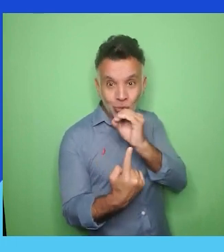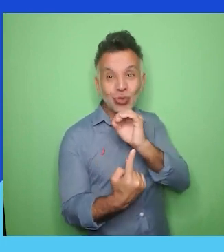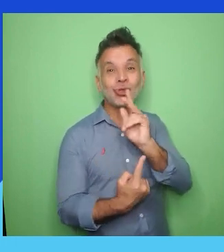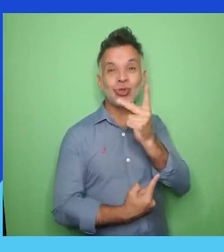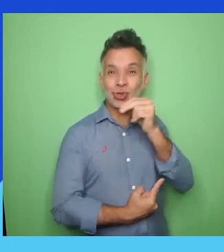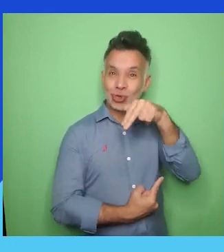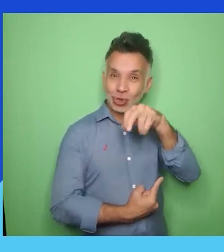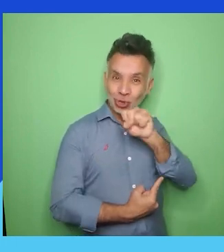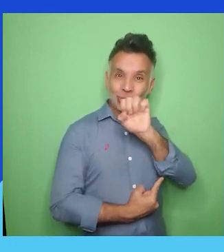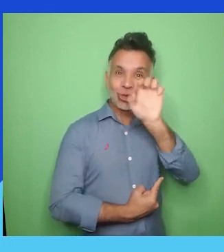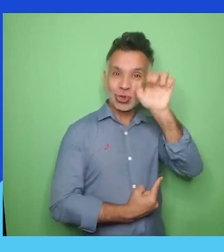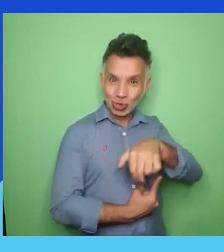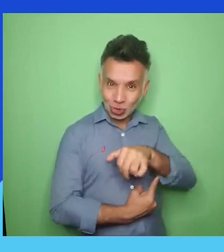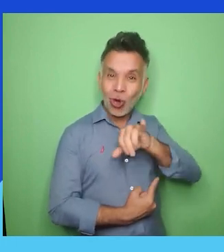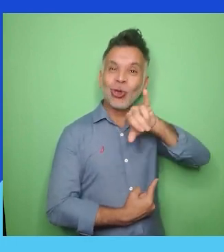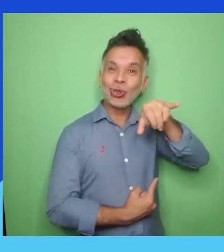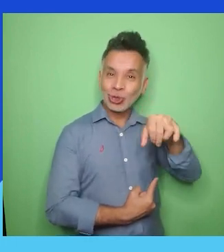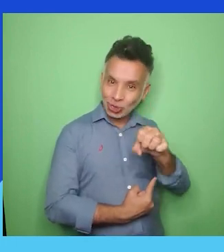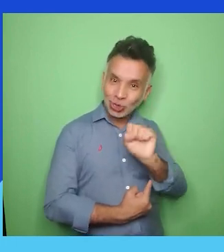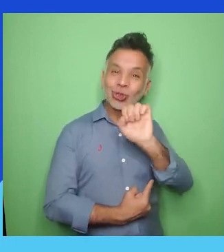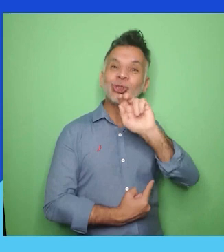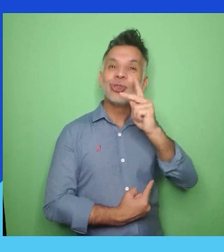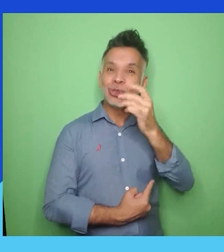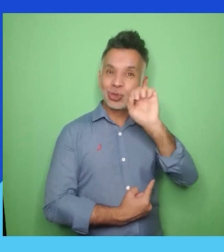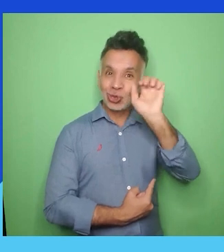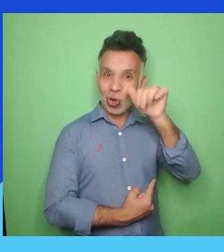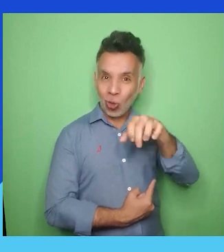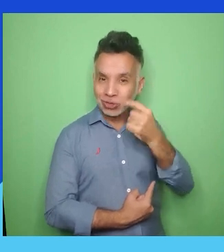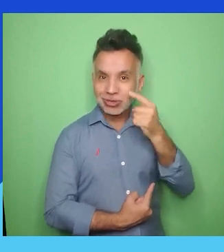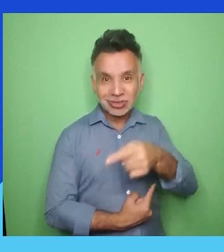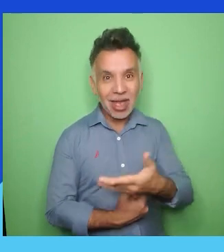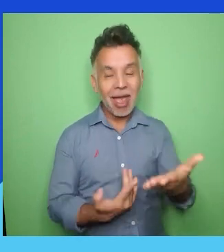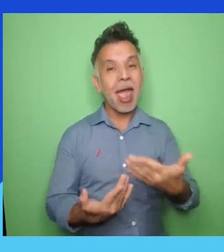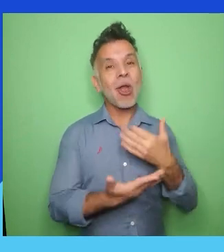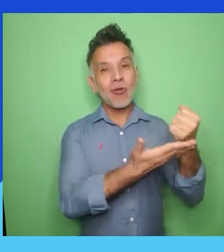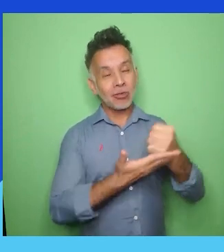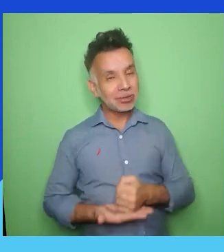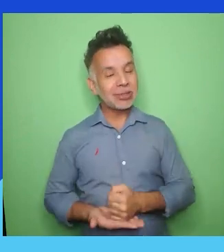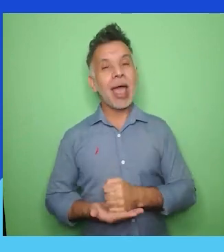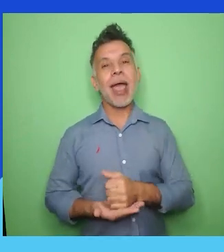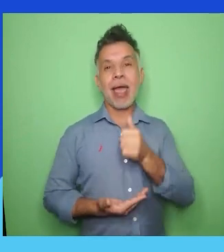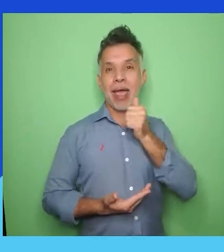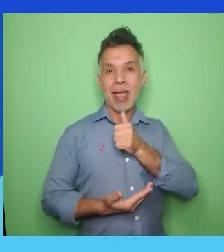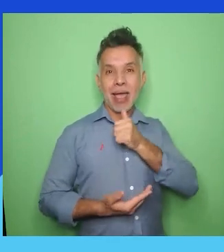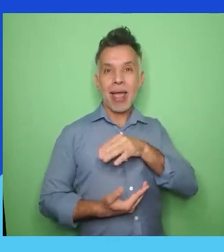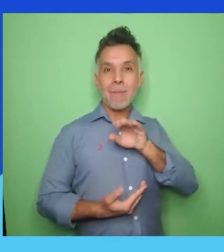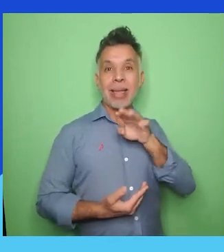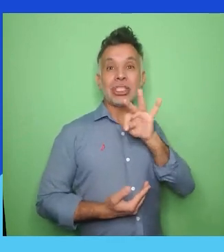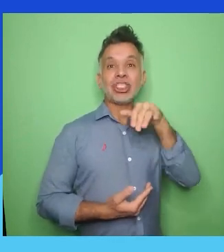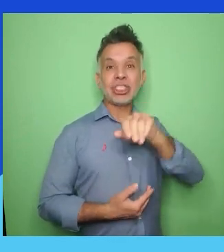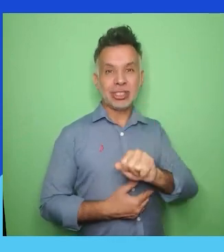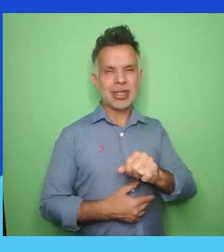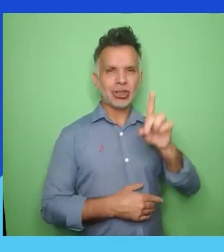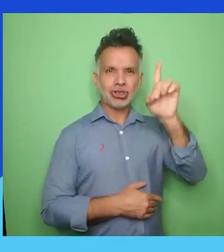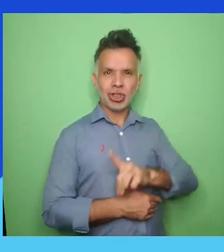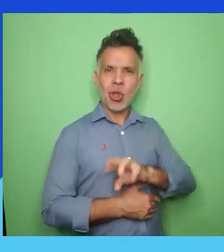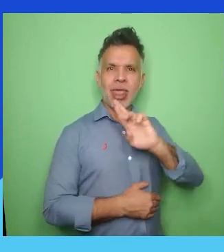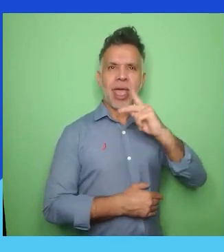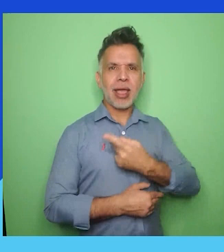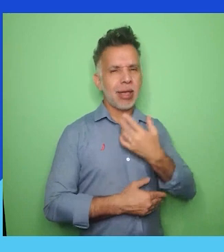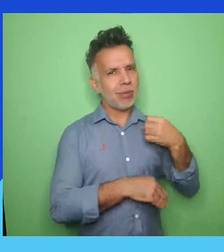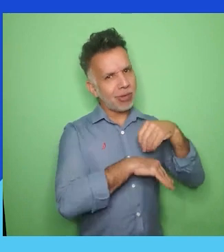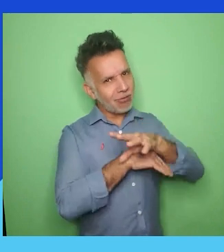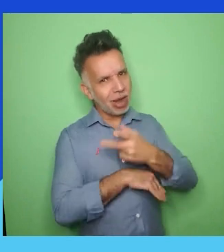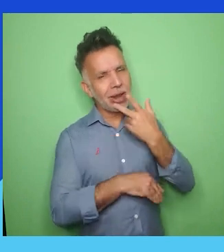a Bettina Lankner, diretora de RH, para uma palavra. Afinal de contas, receberam essa honrosa primeira